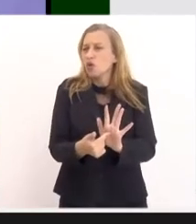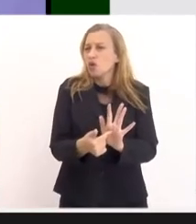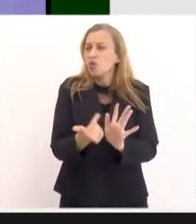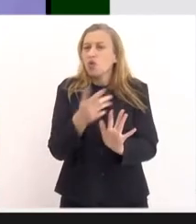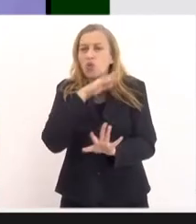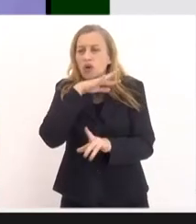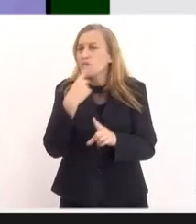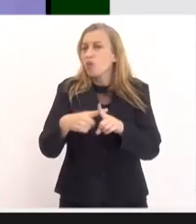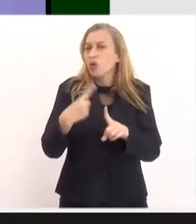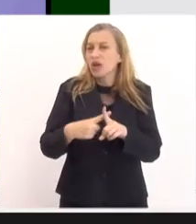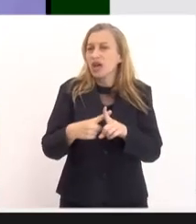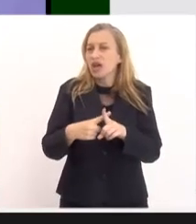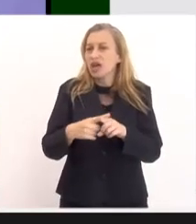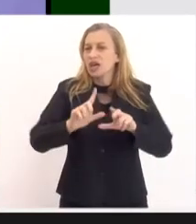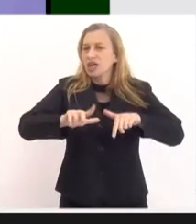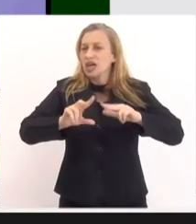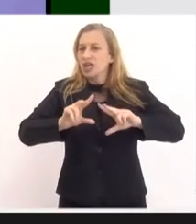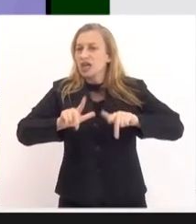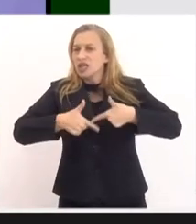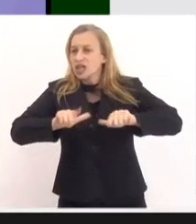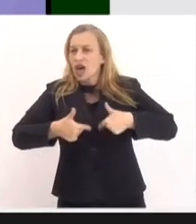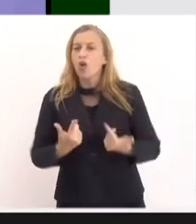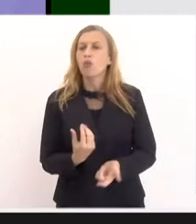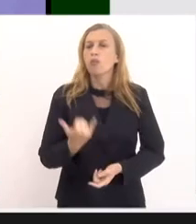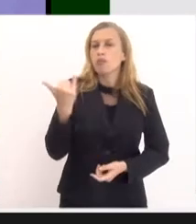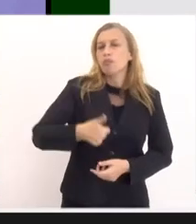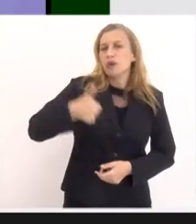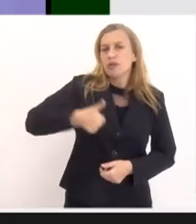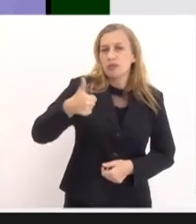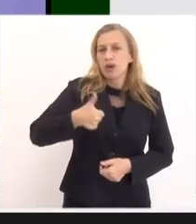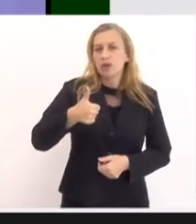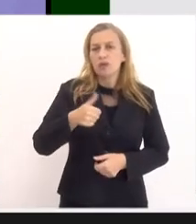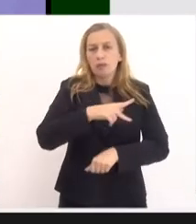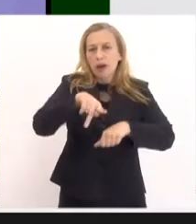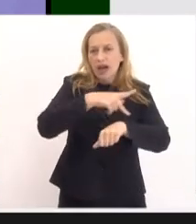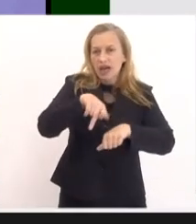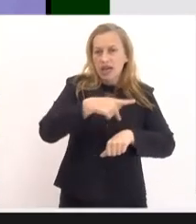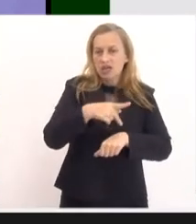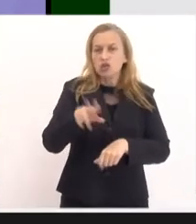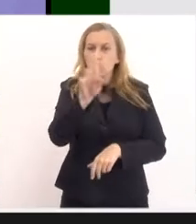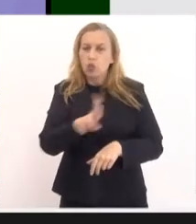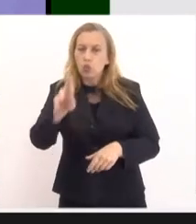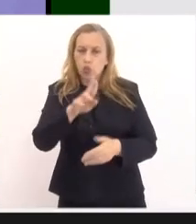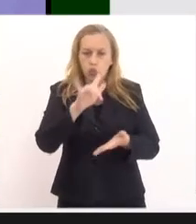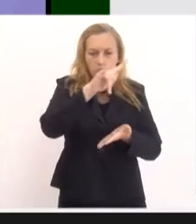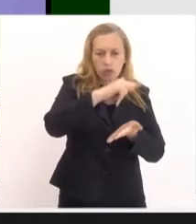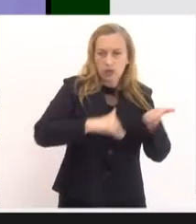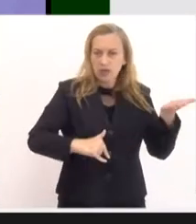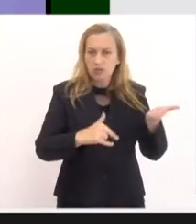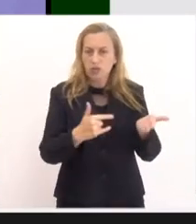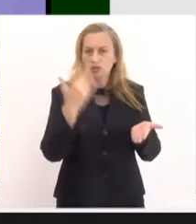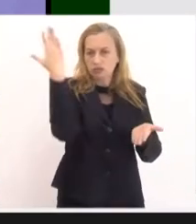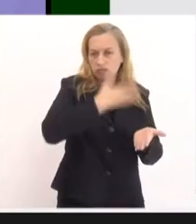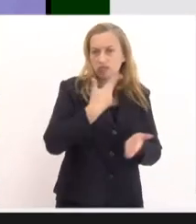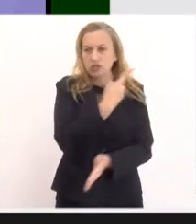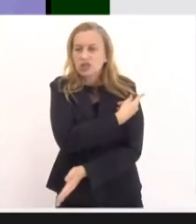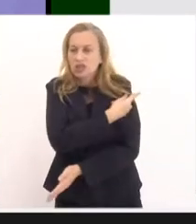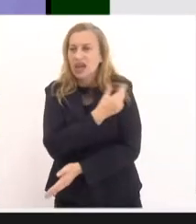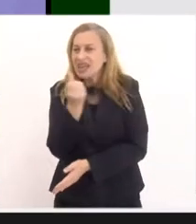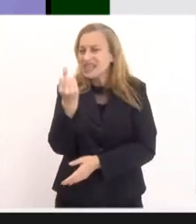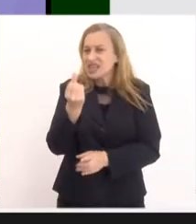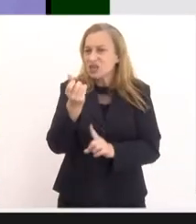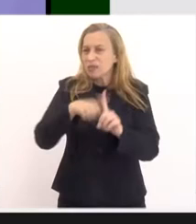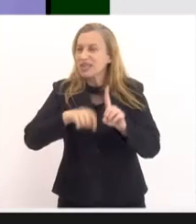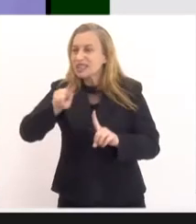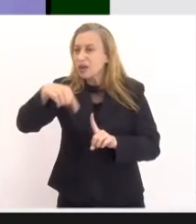Israel foi o primeiro país a instituir o passaporte sanitário no fevereiro e março do ano passado e seis meses